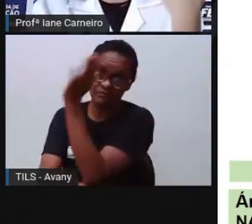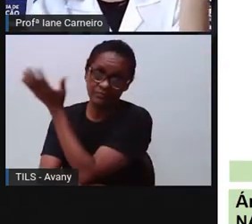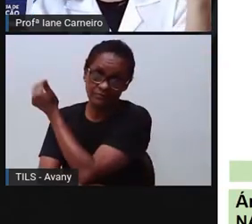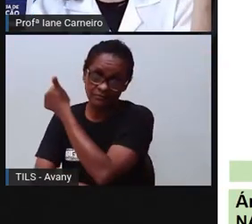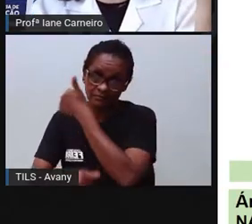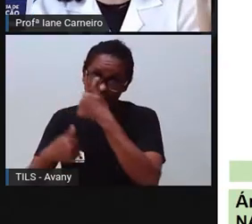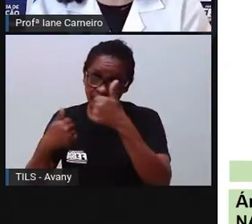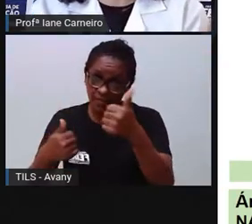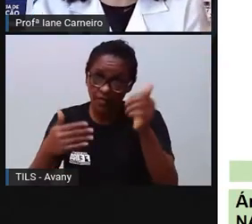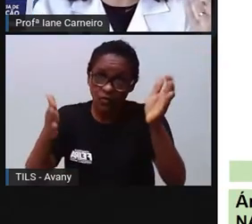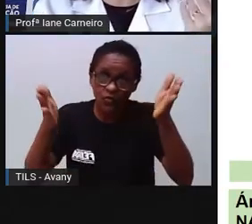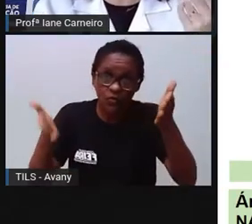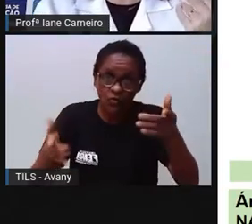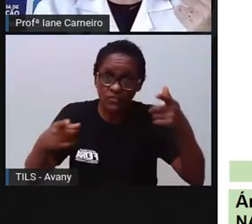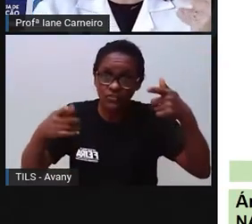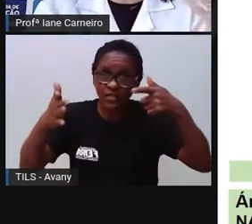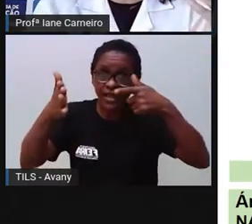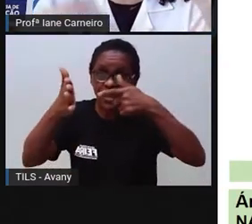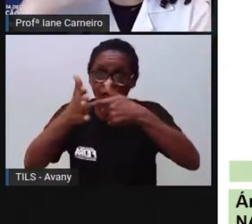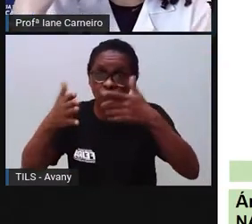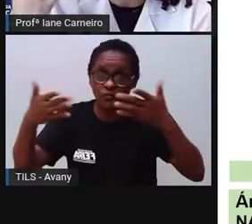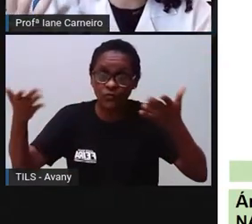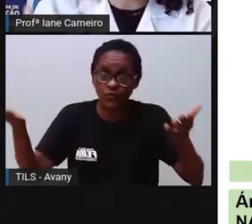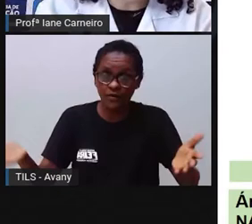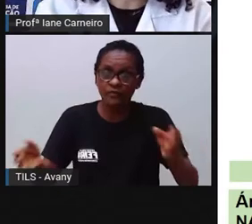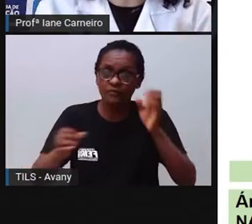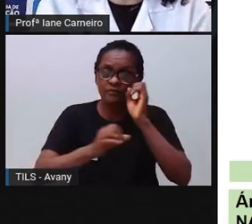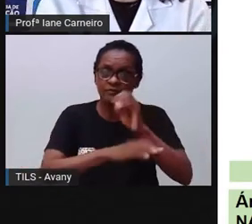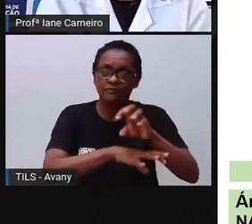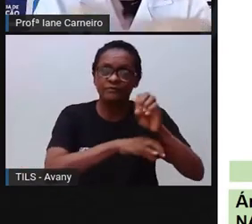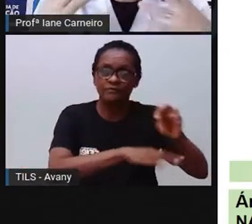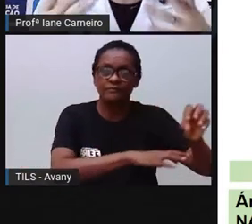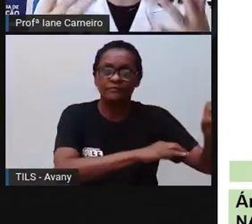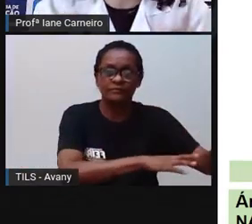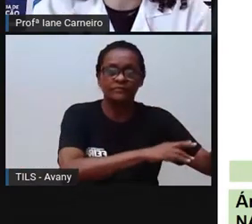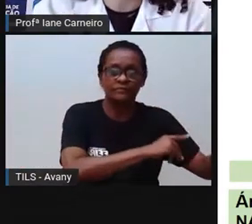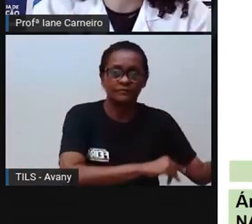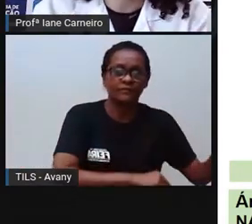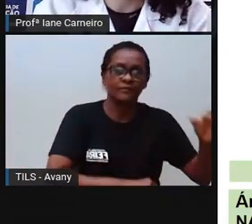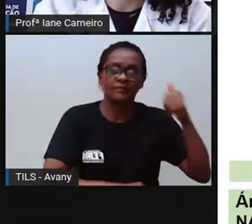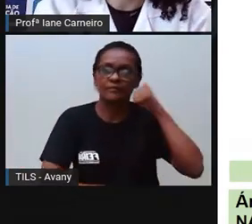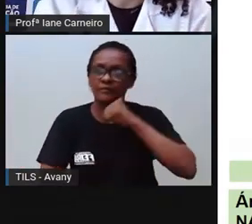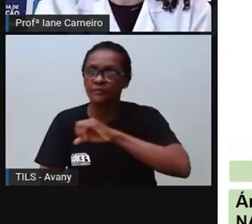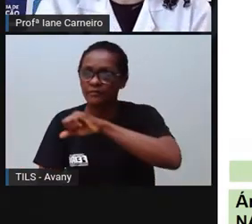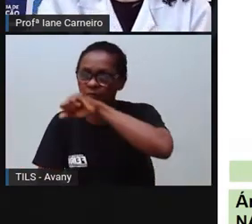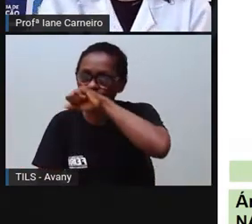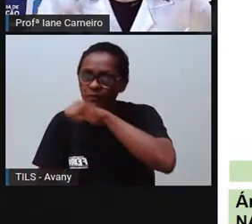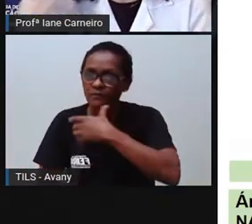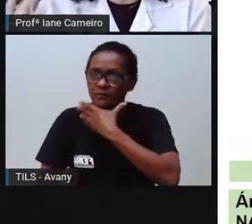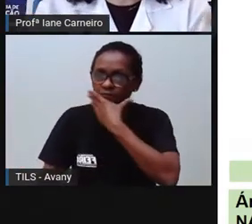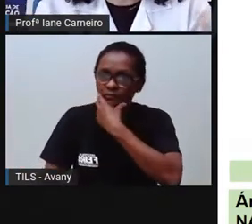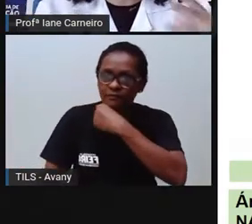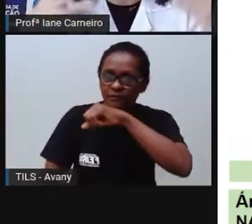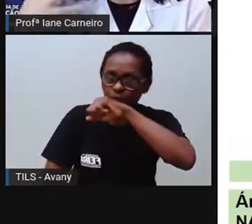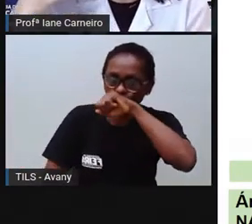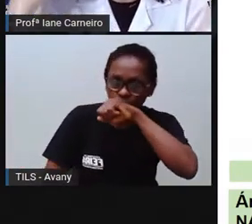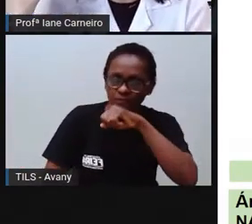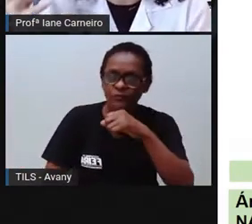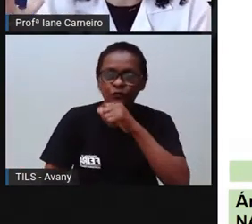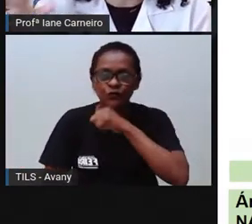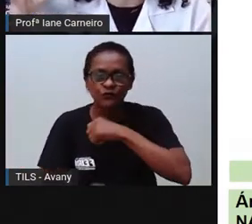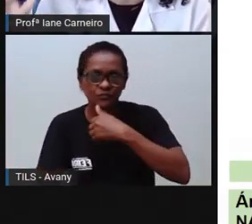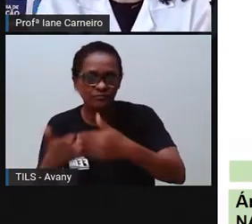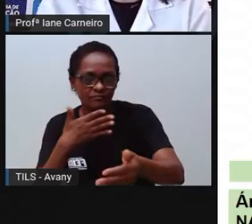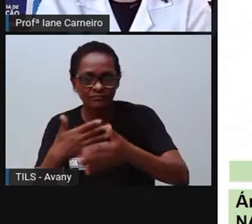transmitir o que vocês aprenderam para os responsáveis, para os adultos que moram com vocês, né? Até porque juntos vocês vão